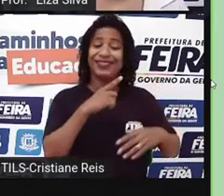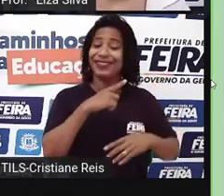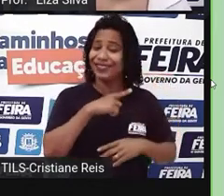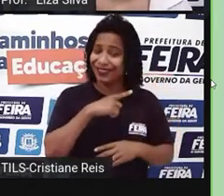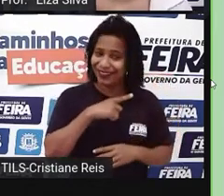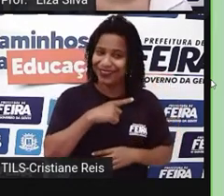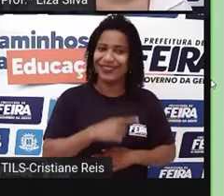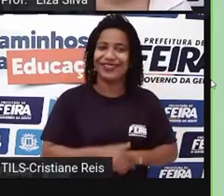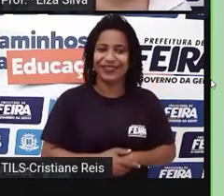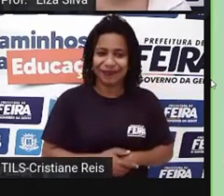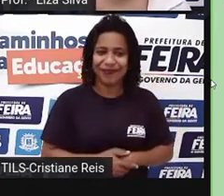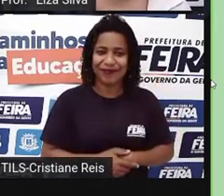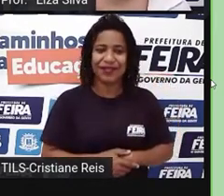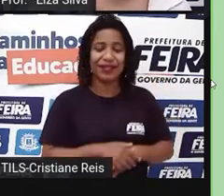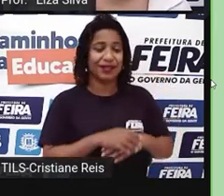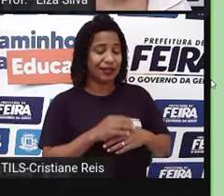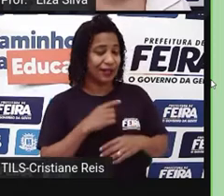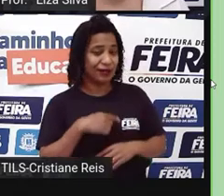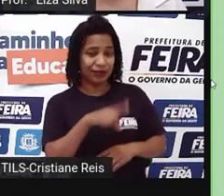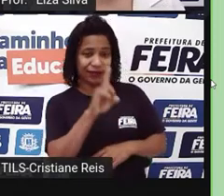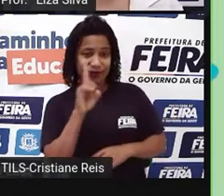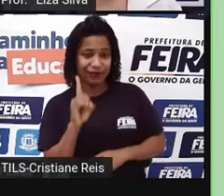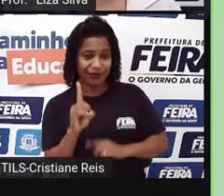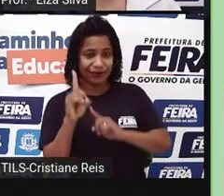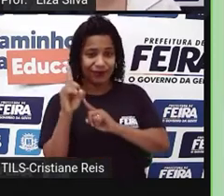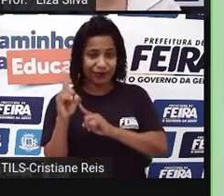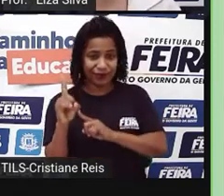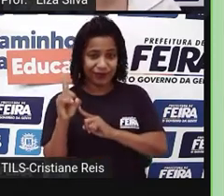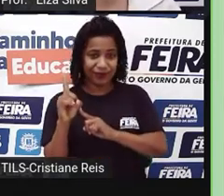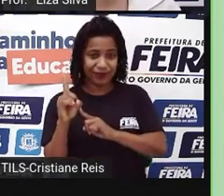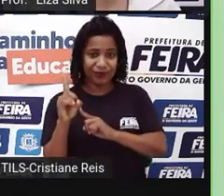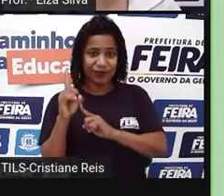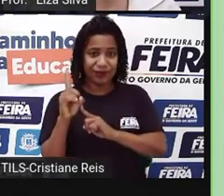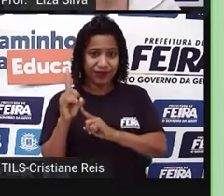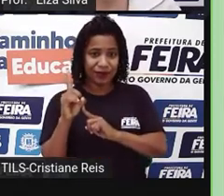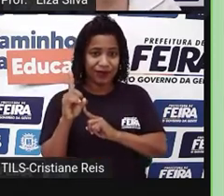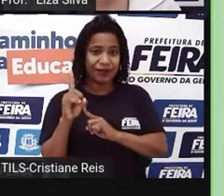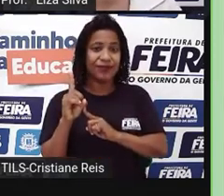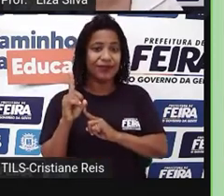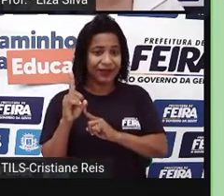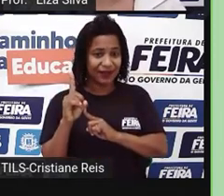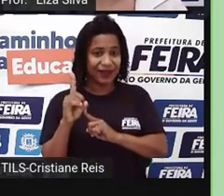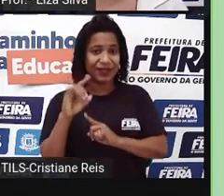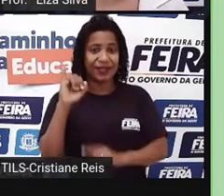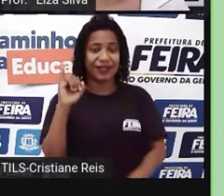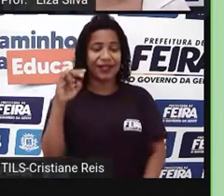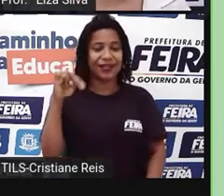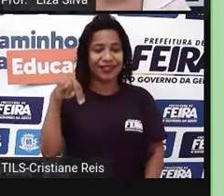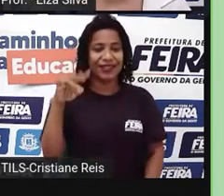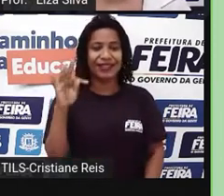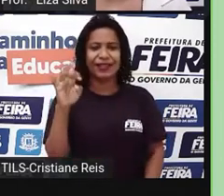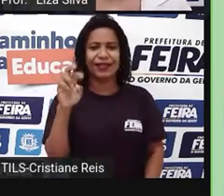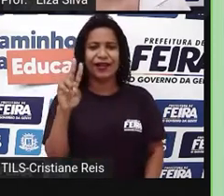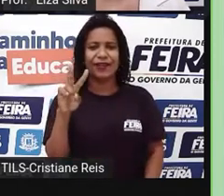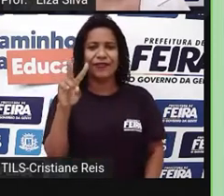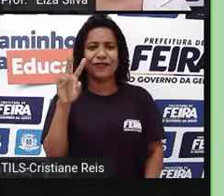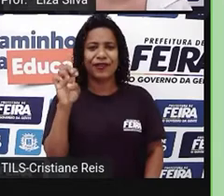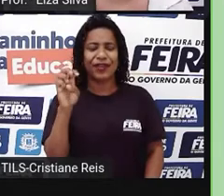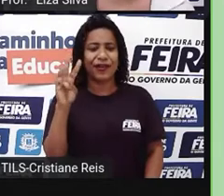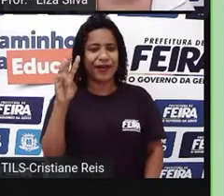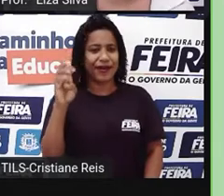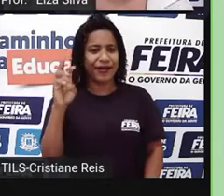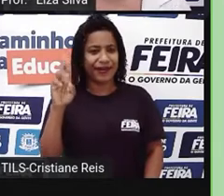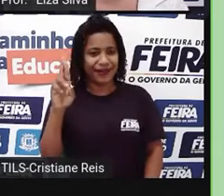trava entre uma pessoa que é o, observe aqui em inglês o termo, o interviewer, ou seja, o